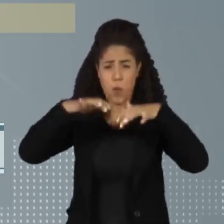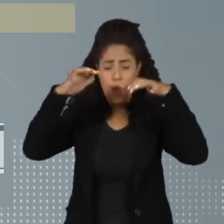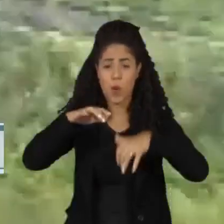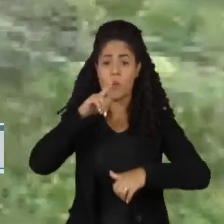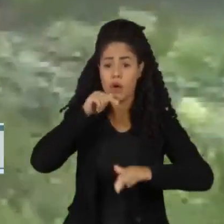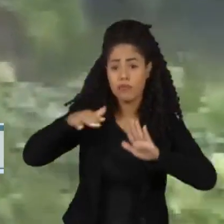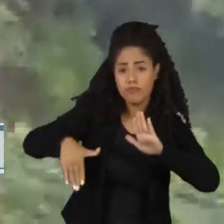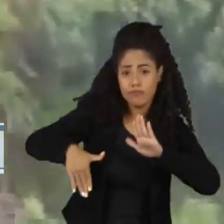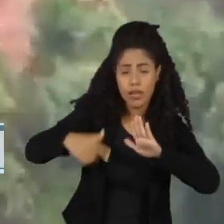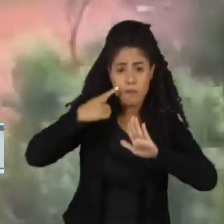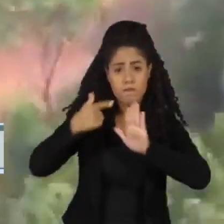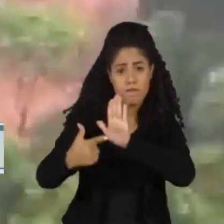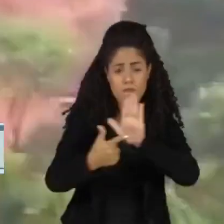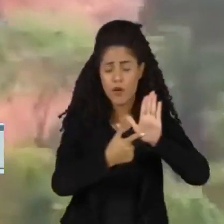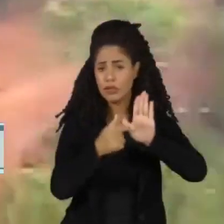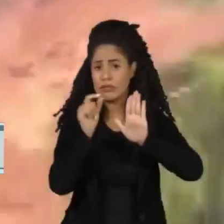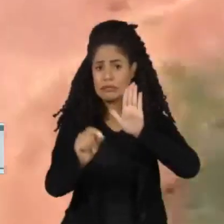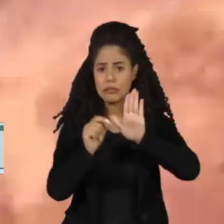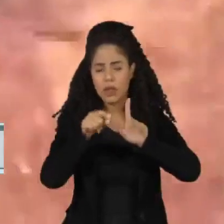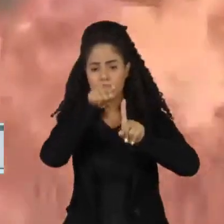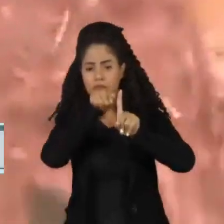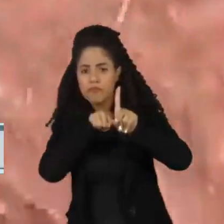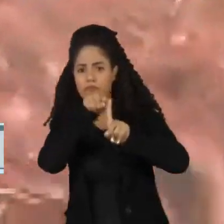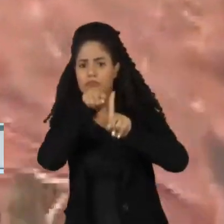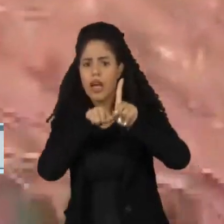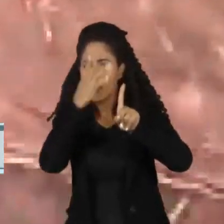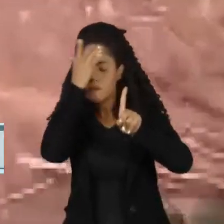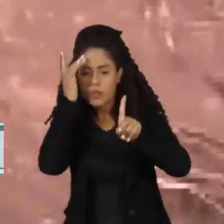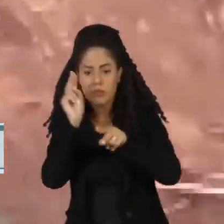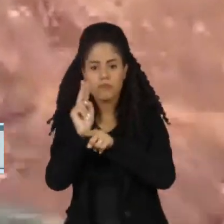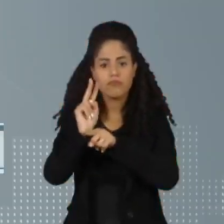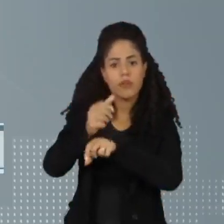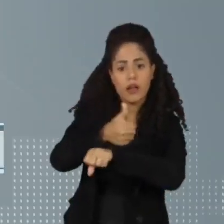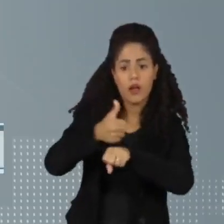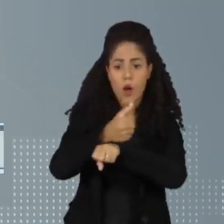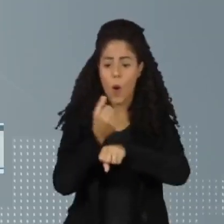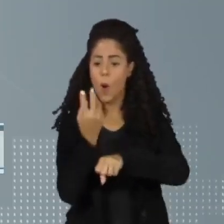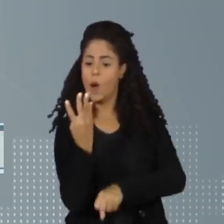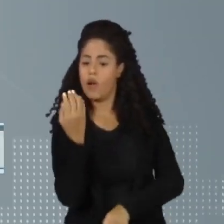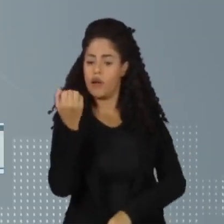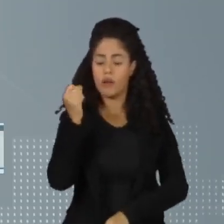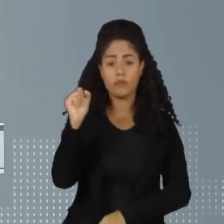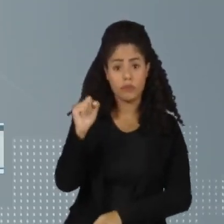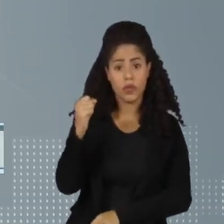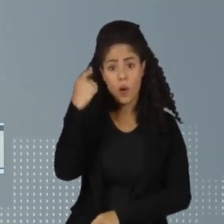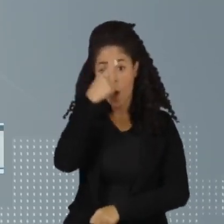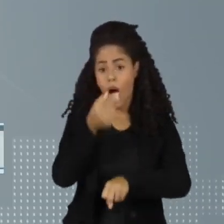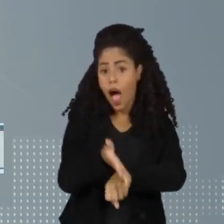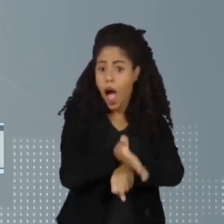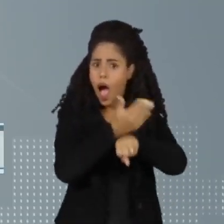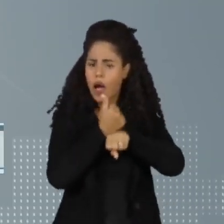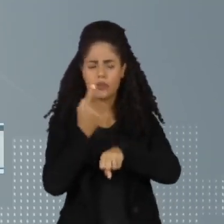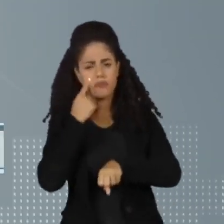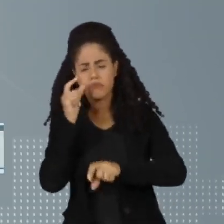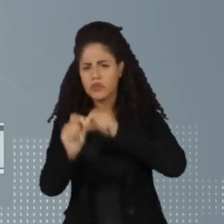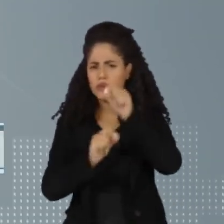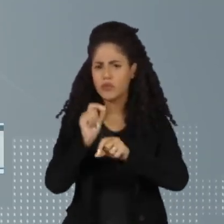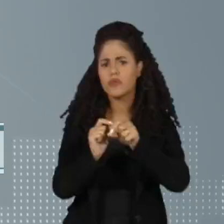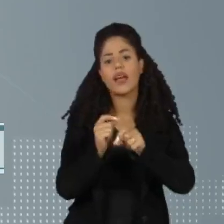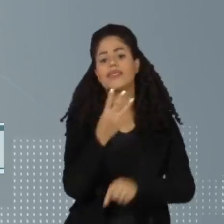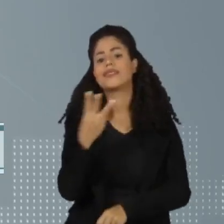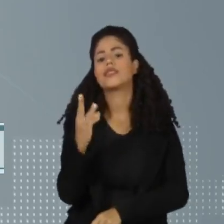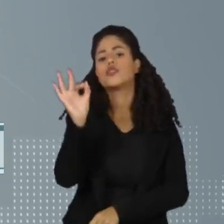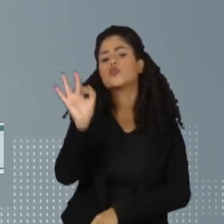de São Paulo. Modelos meteorológicos feitos com 48 horas de antecedência previam um terço desse